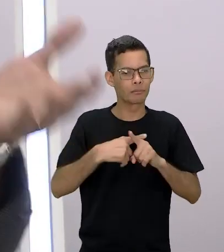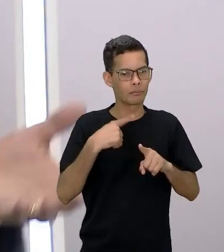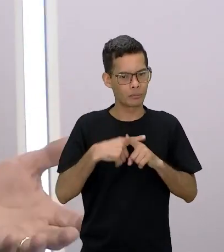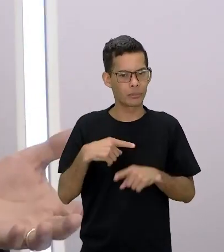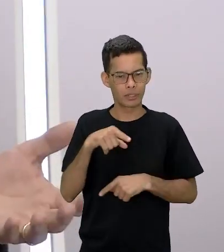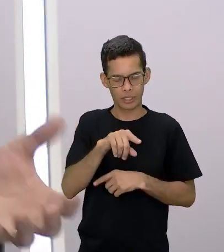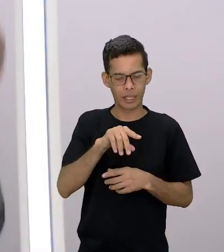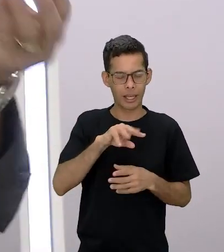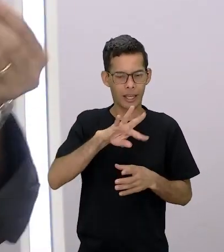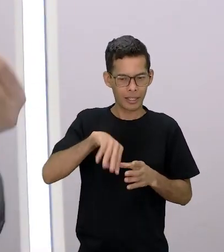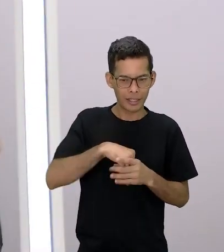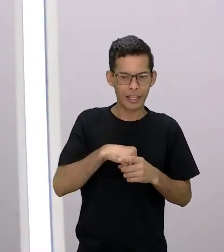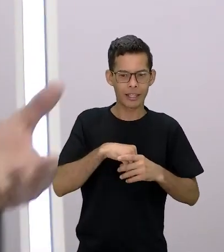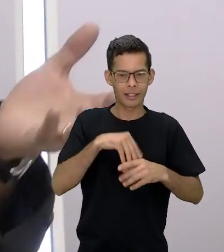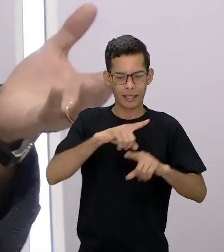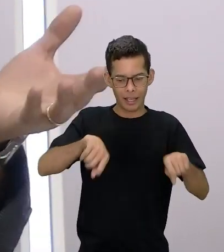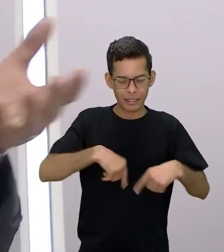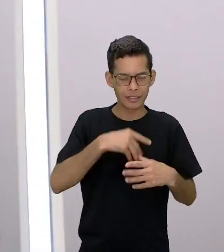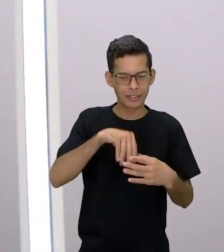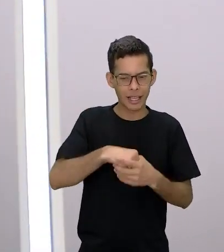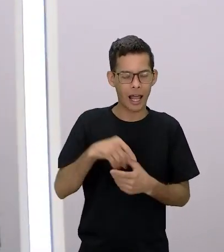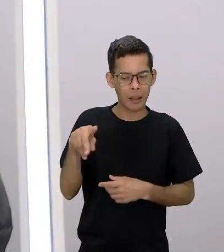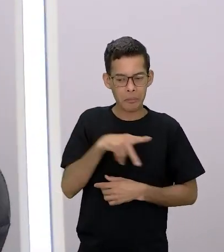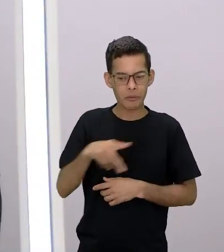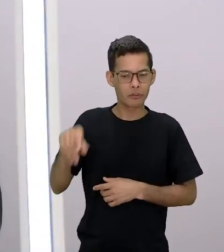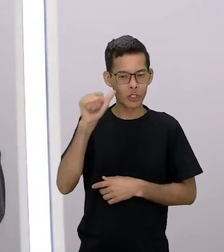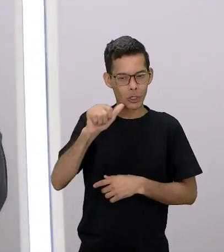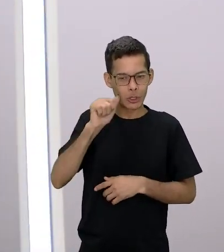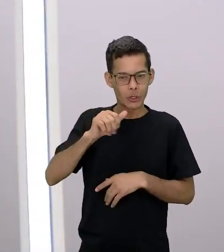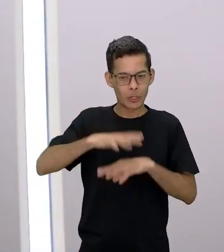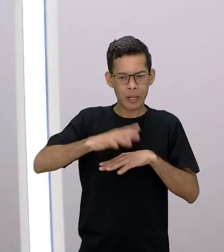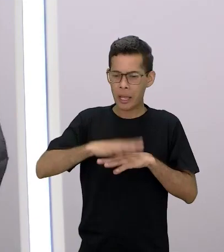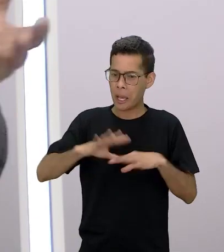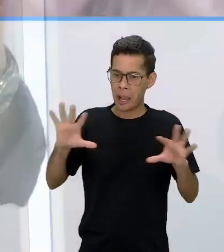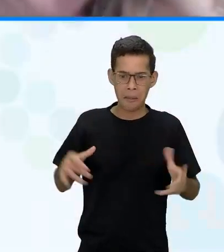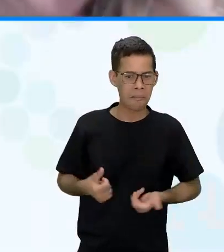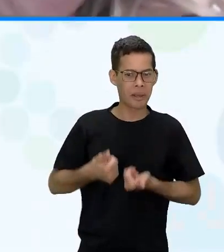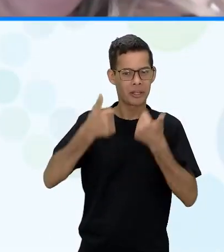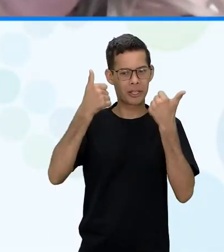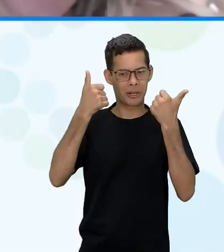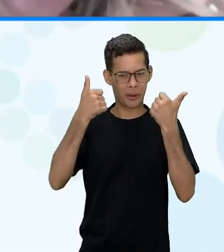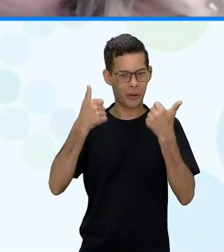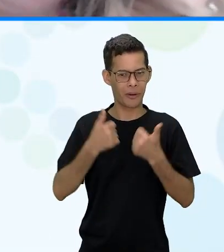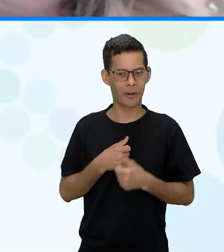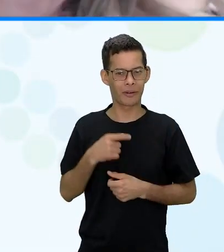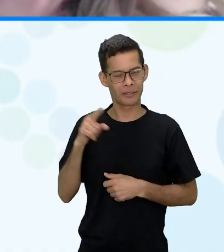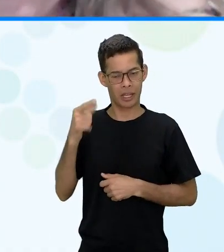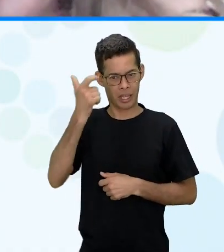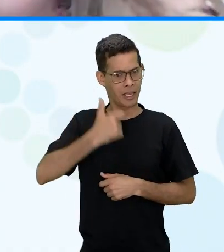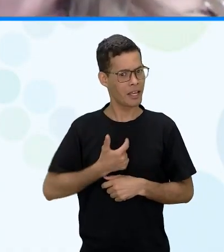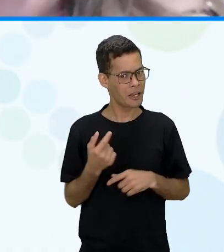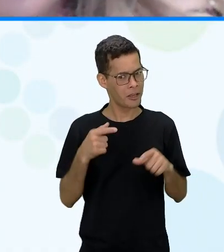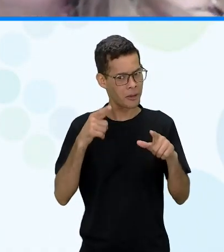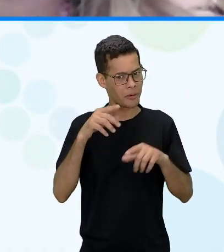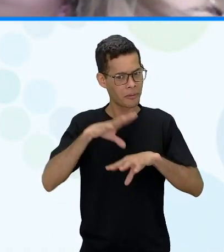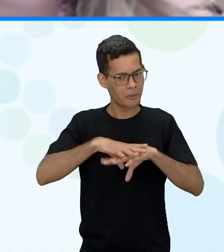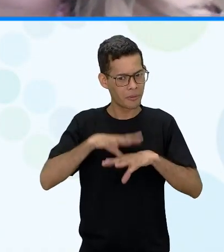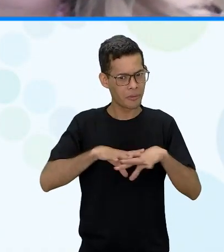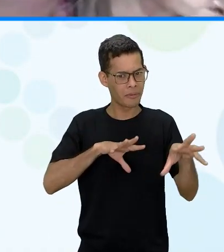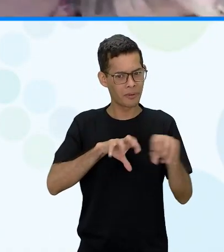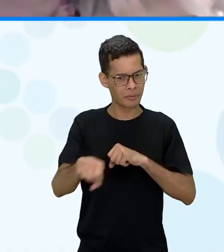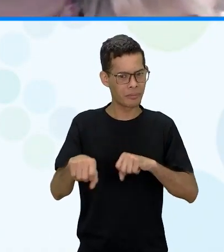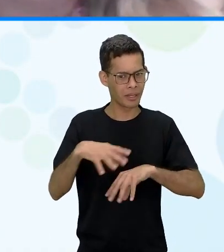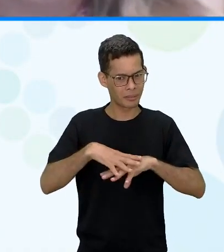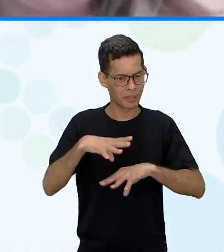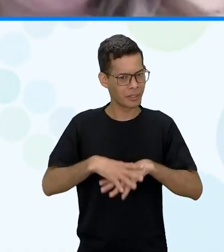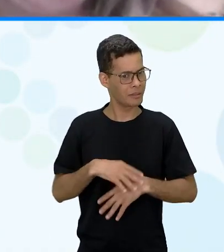matemática nós tínhamos como assim né pois é eu sou de matemática eu também sou de matemática e eu tive uma discussão